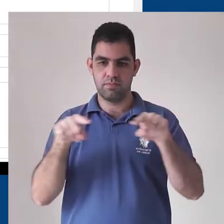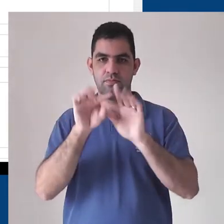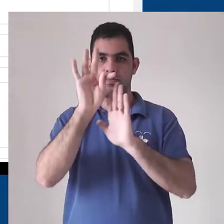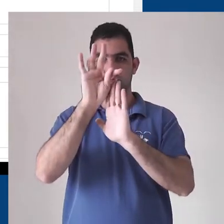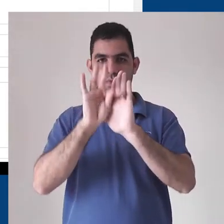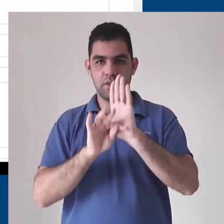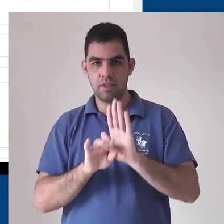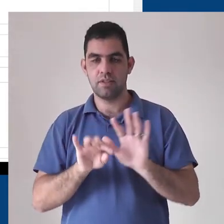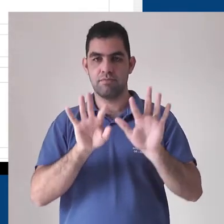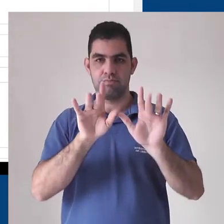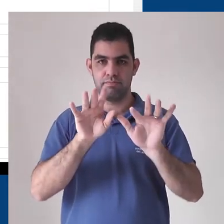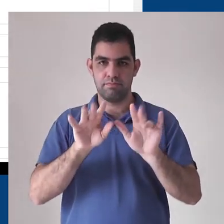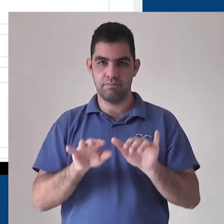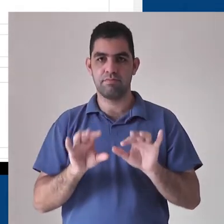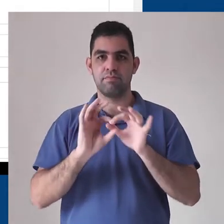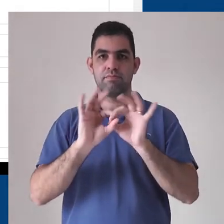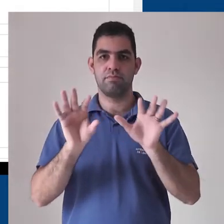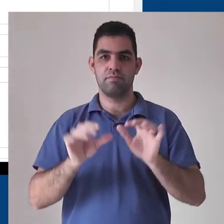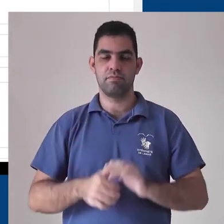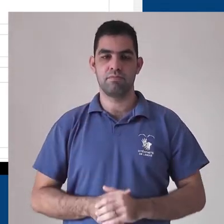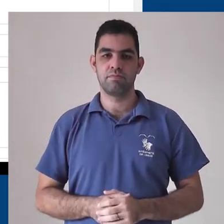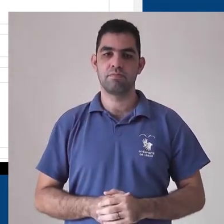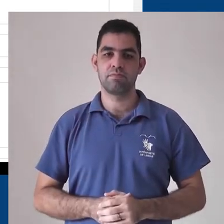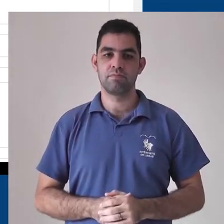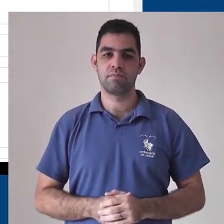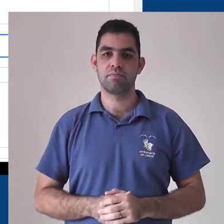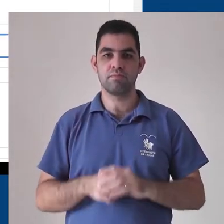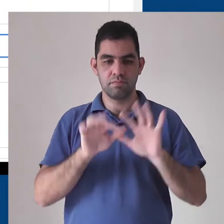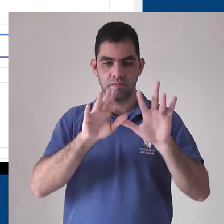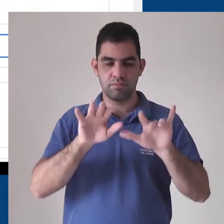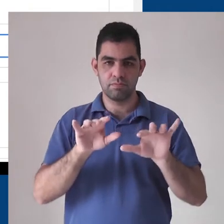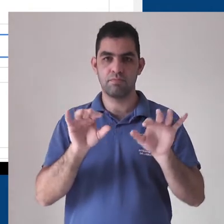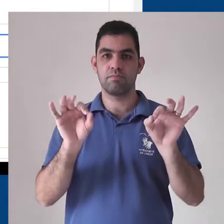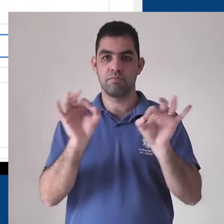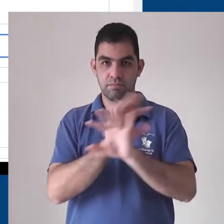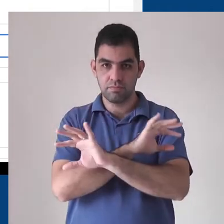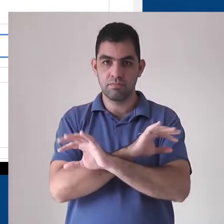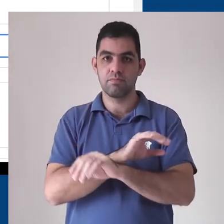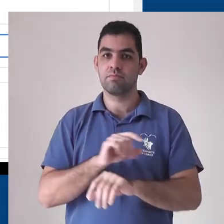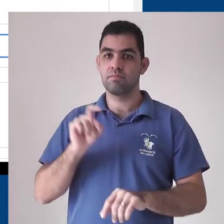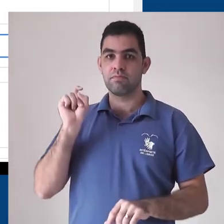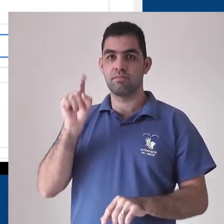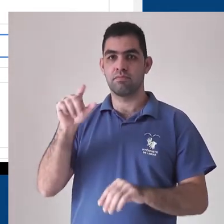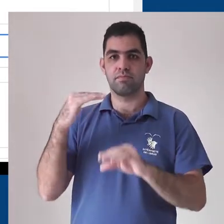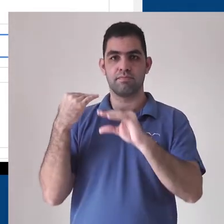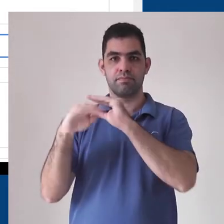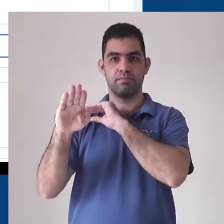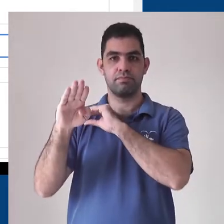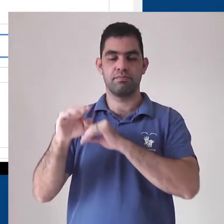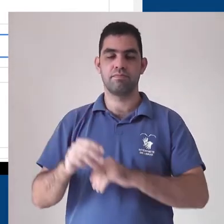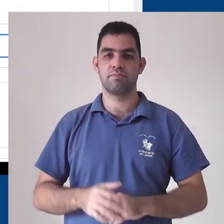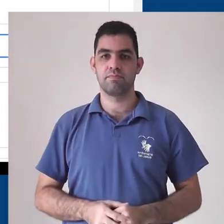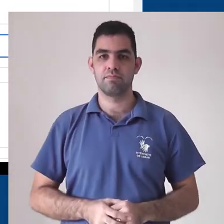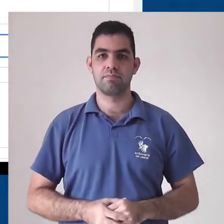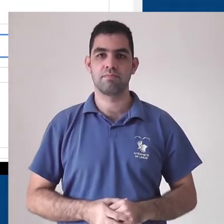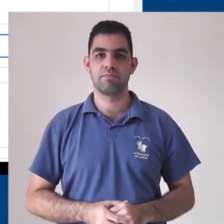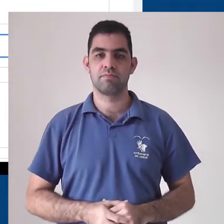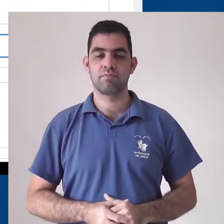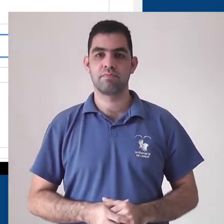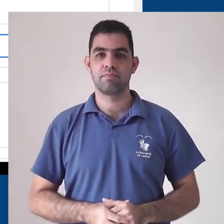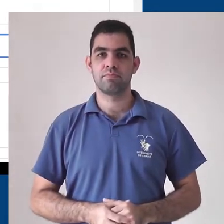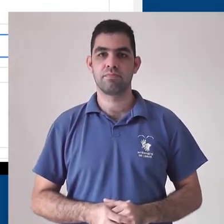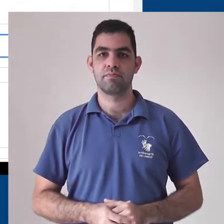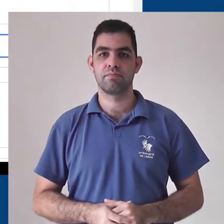texto Adicionar comentário para a turma. Depois de escrever a resposta, clique no ícone inferior direito para